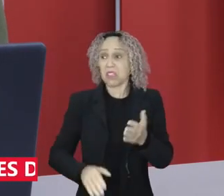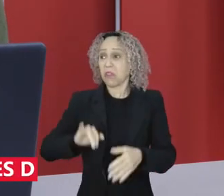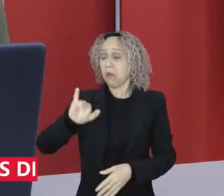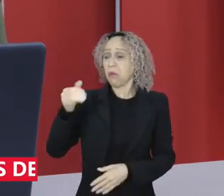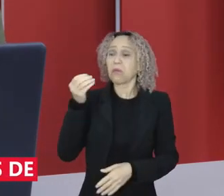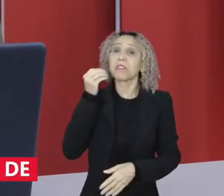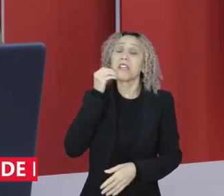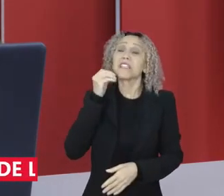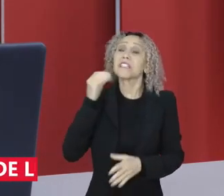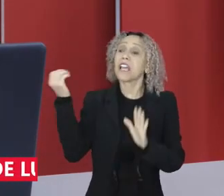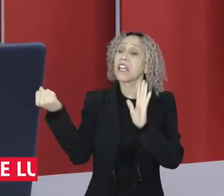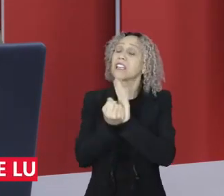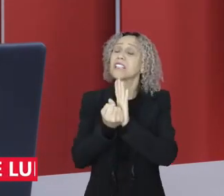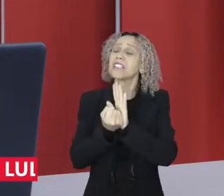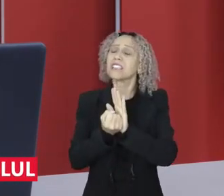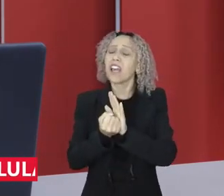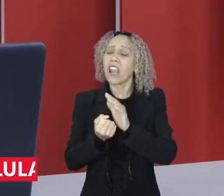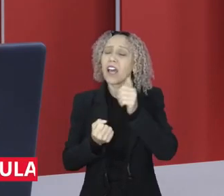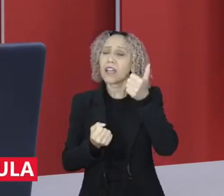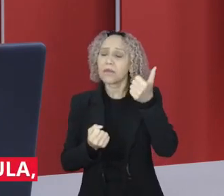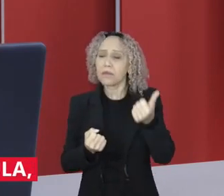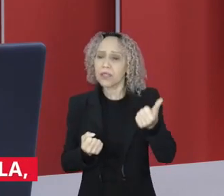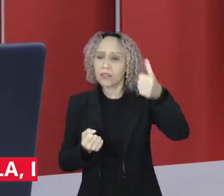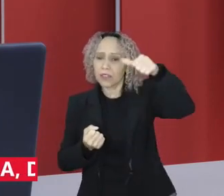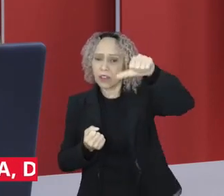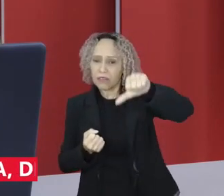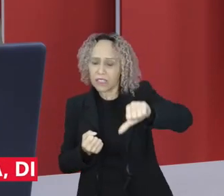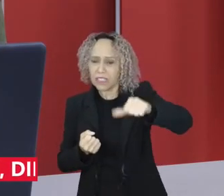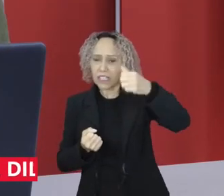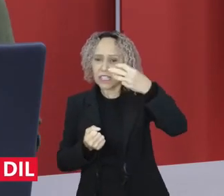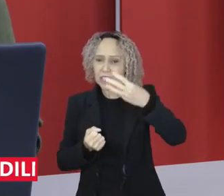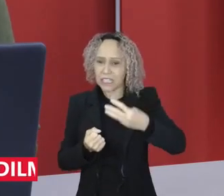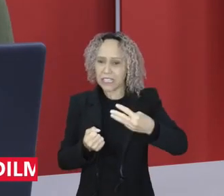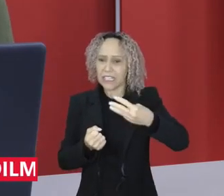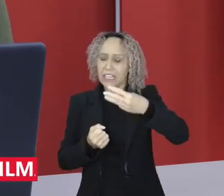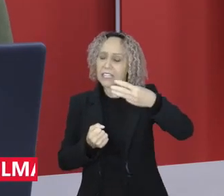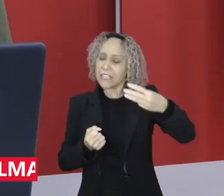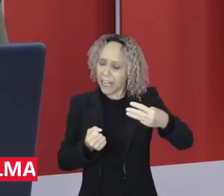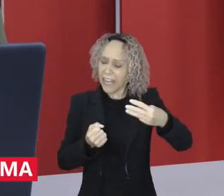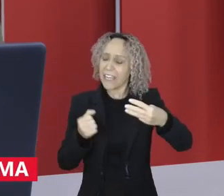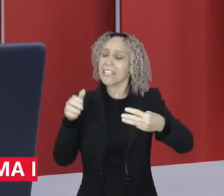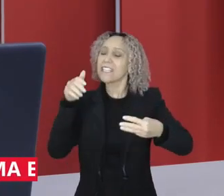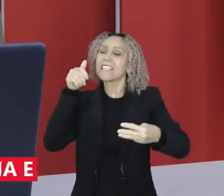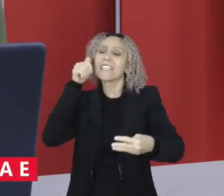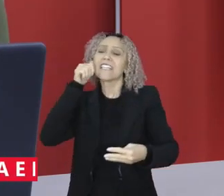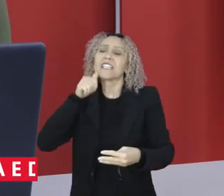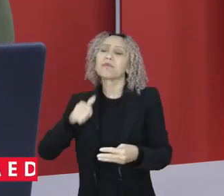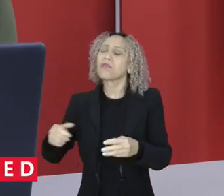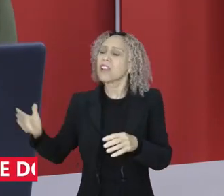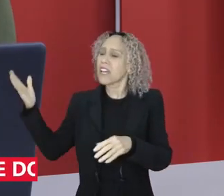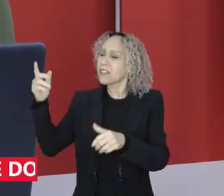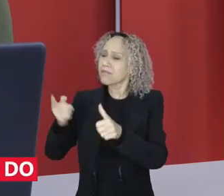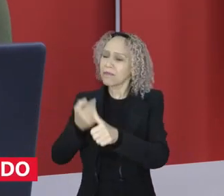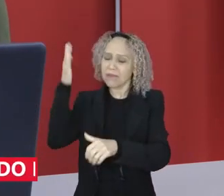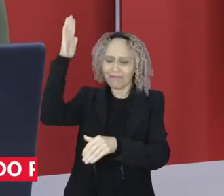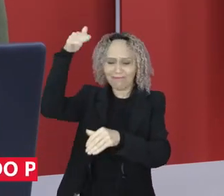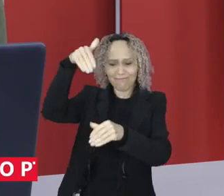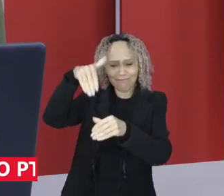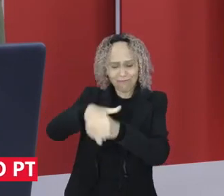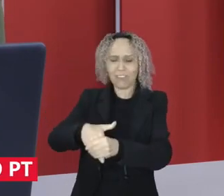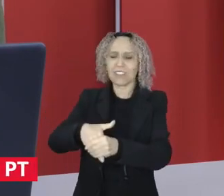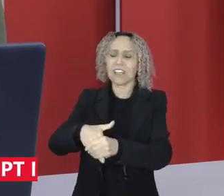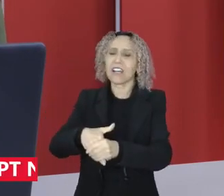3 de maio de 1933. Portanto, 90 anos do voto feminino no Brasil. A lei é de 1932,